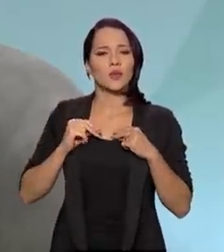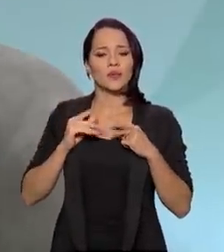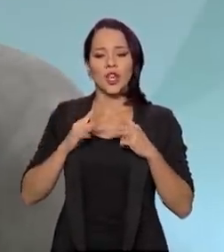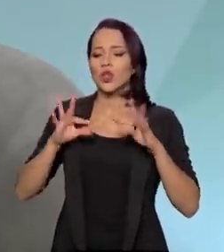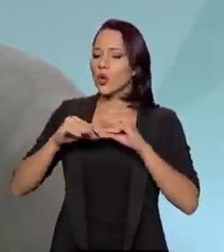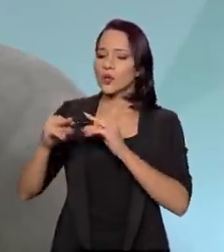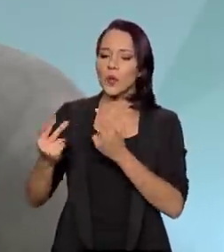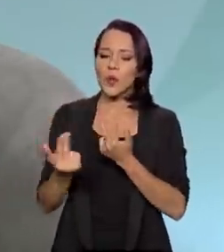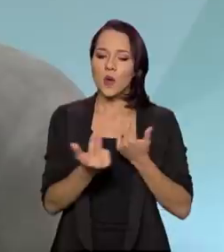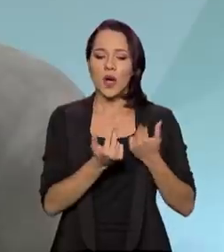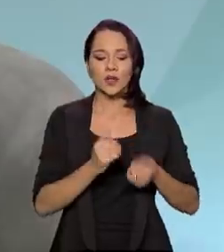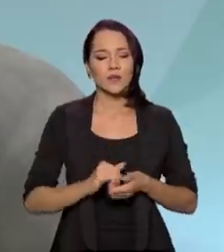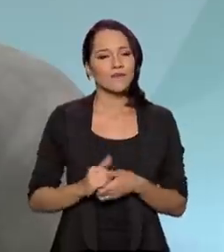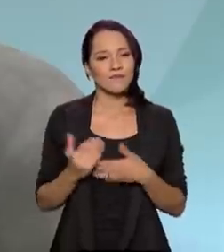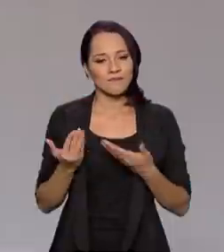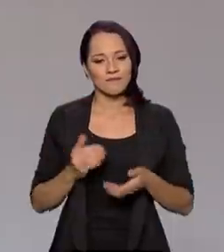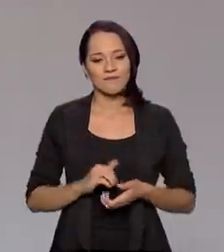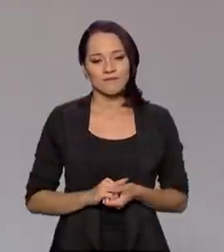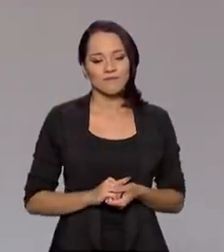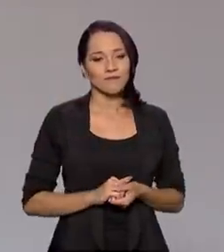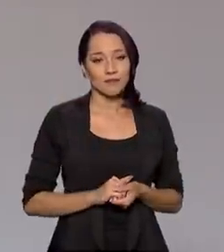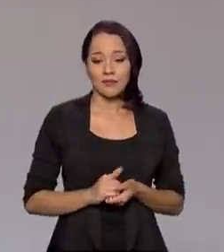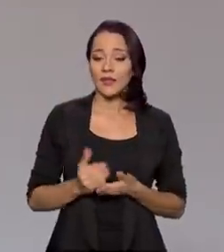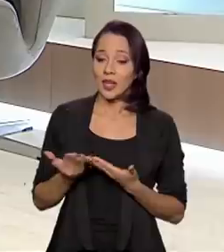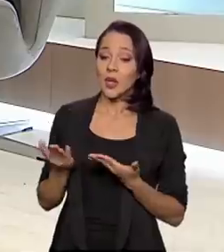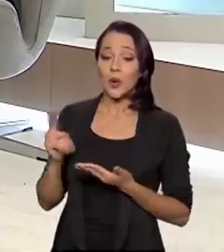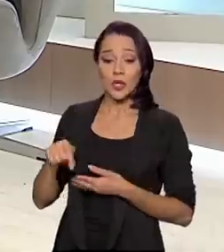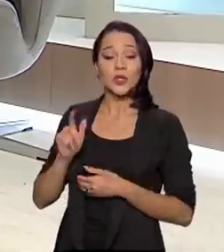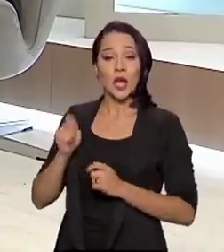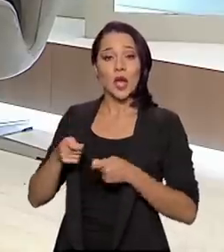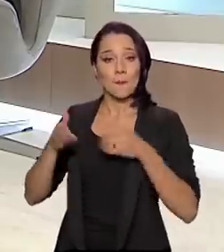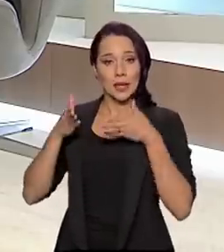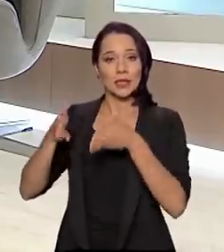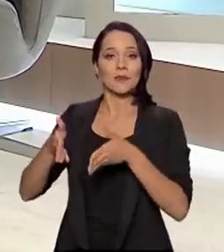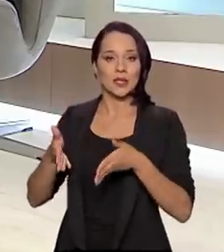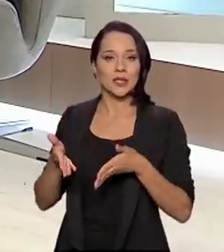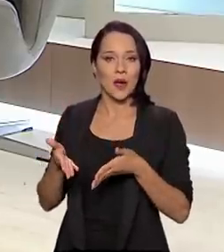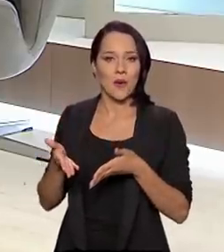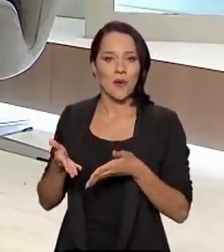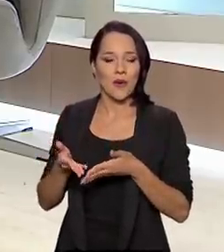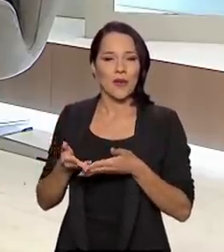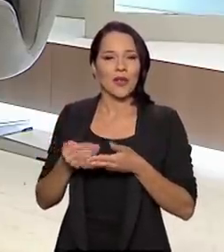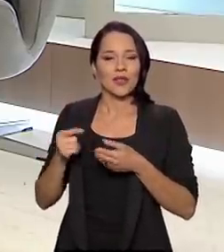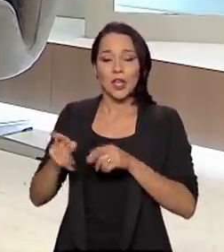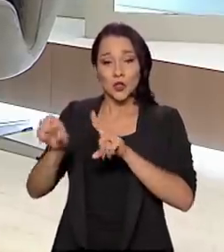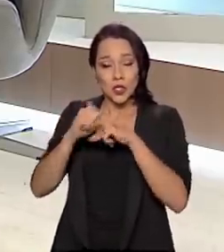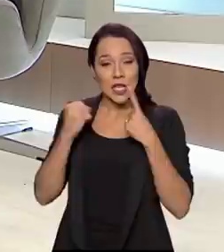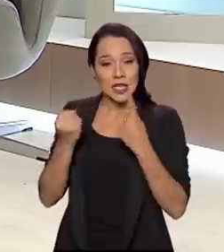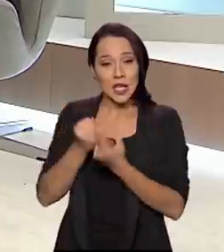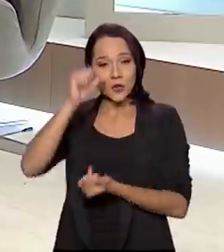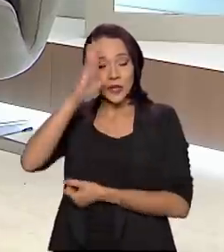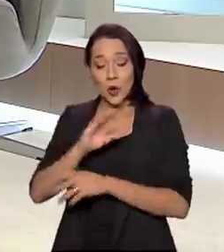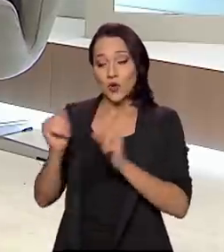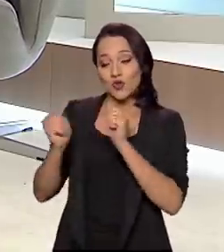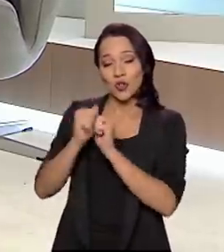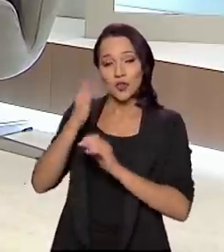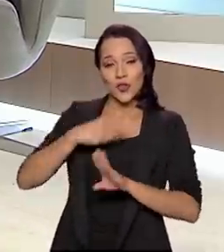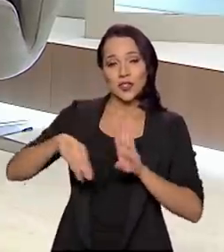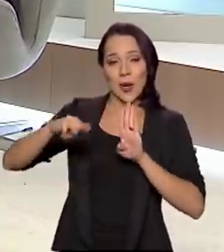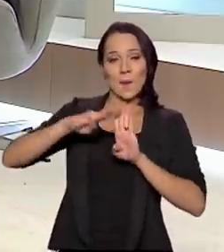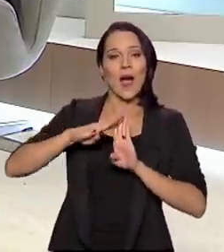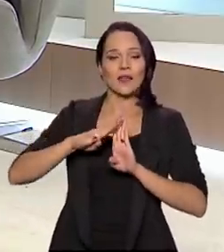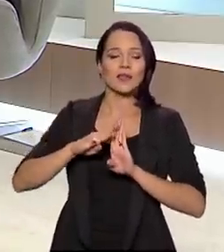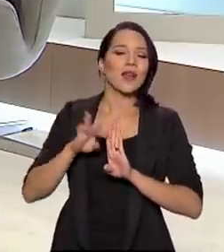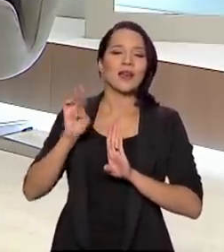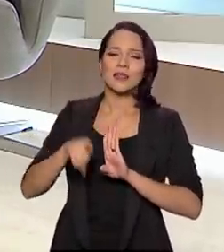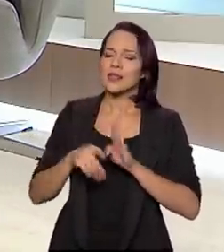todos são iguais. Então, isso aí faz com que a participação da sociedade brasileira junto às Forças Armadas seja